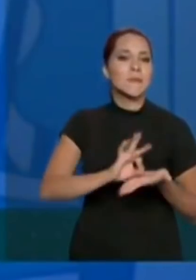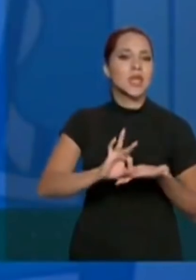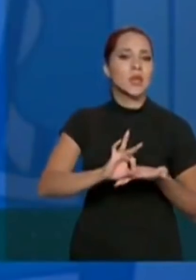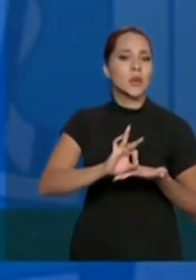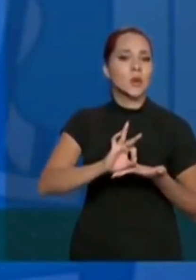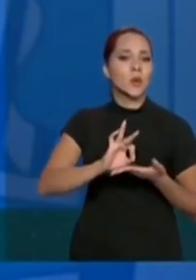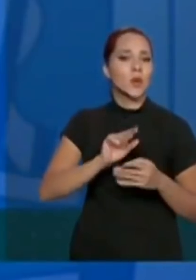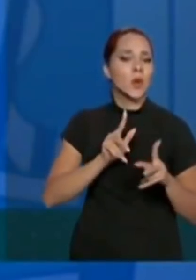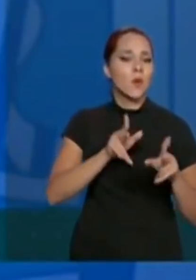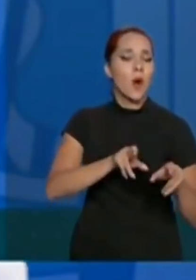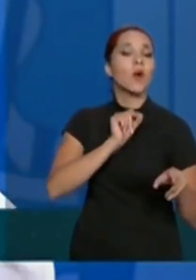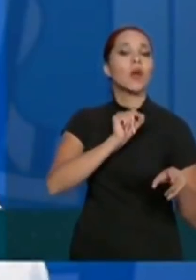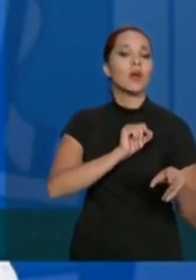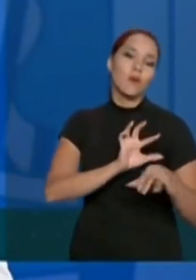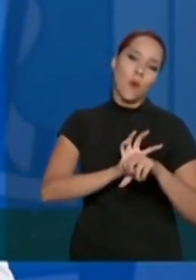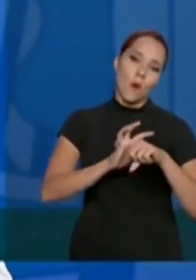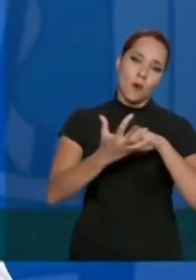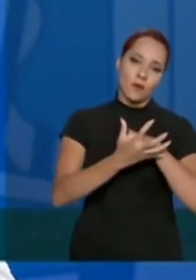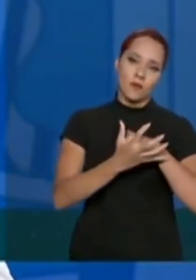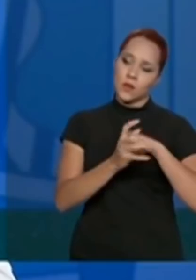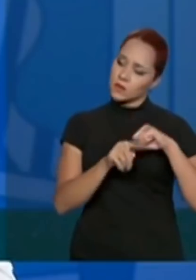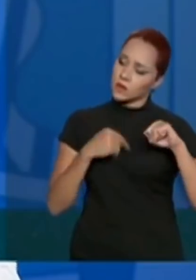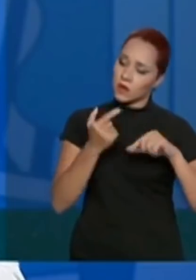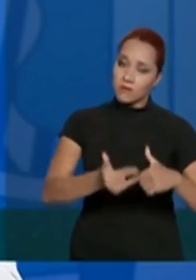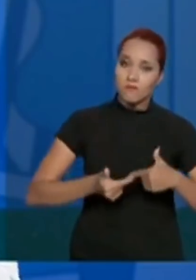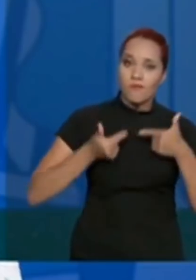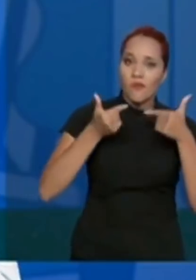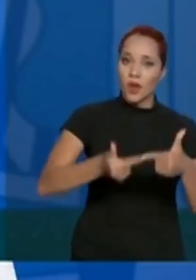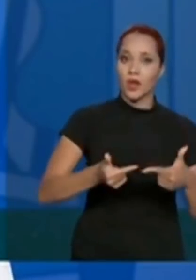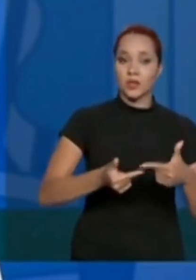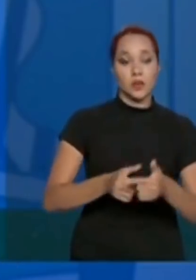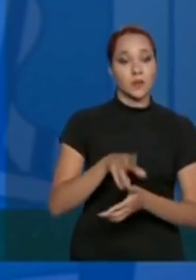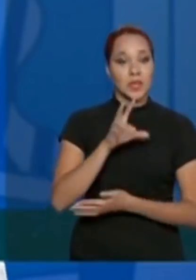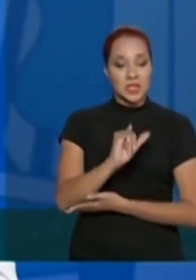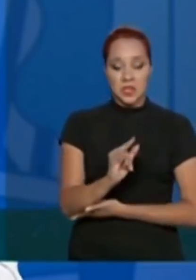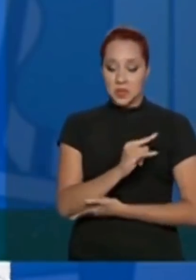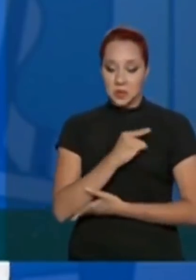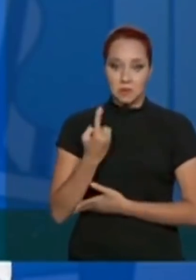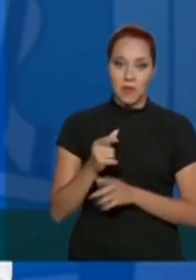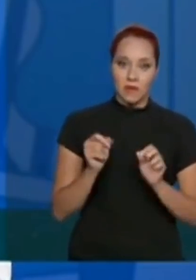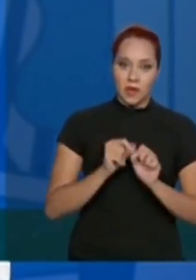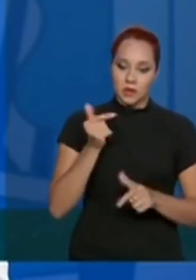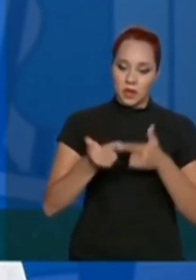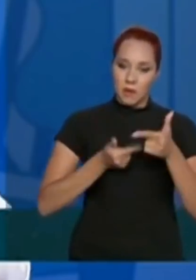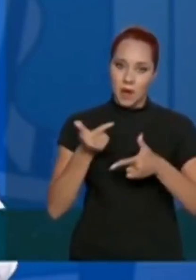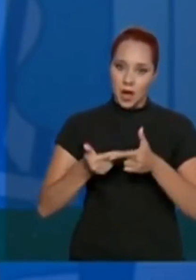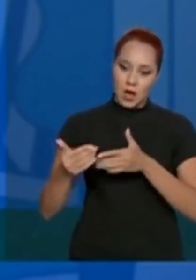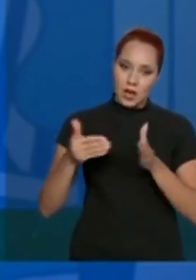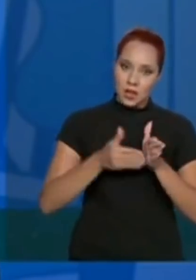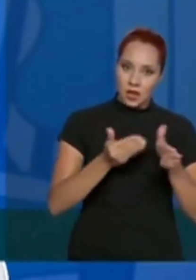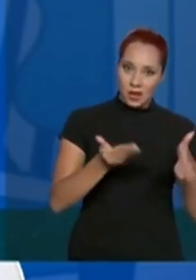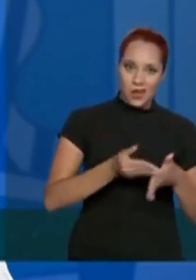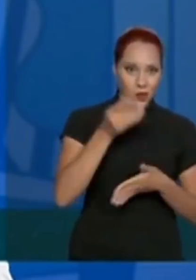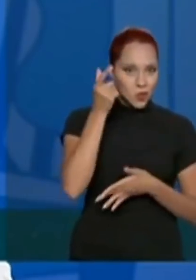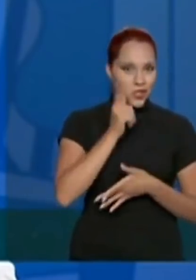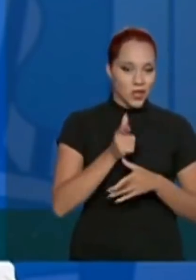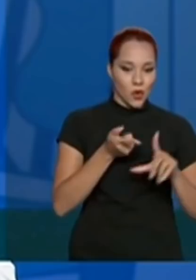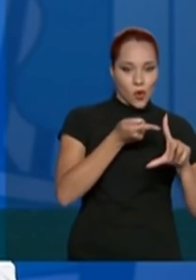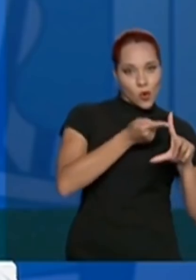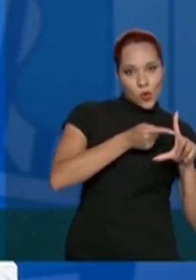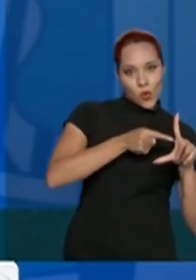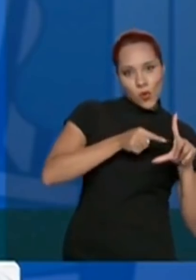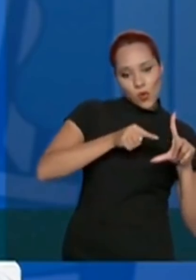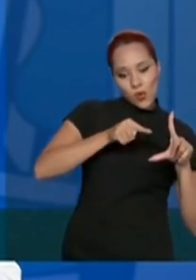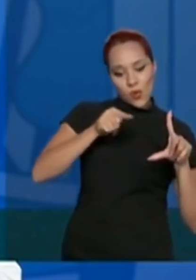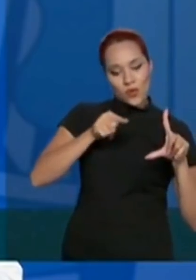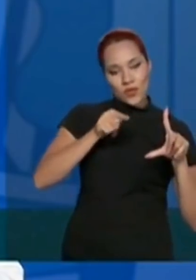vamos enfrentá-lo. Se fizemos um trabalho até aqui e domamos essa curva, ótimo.